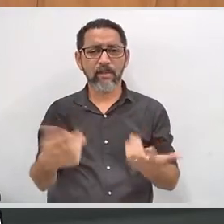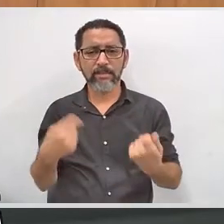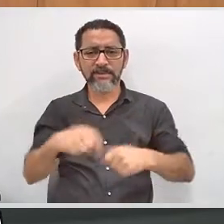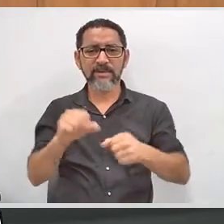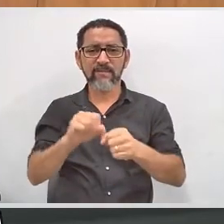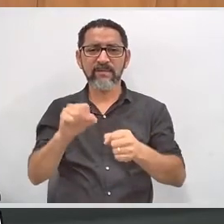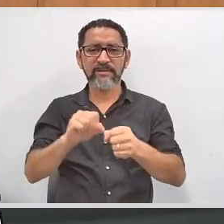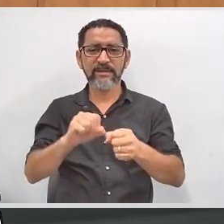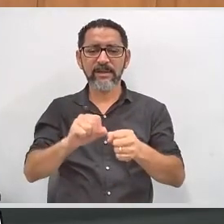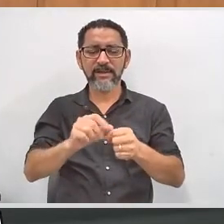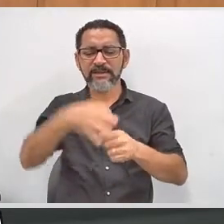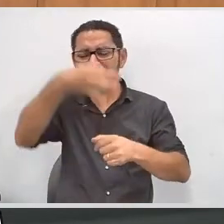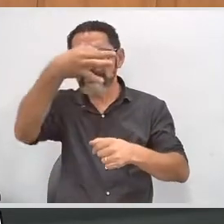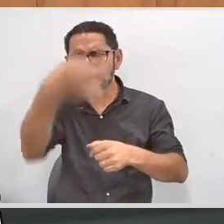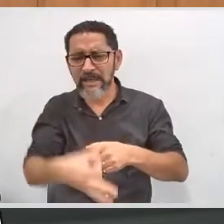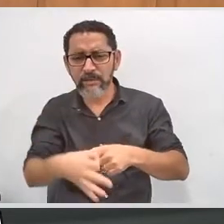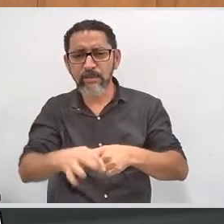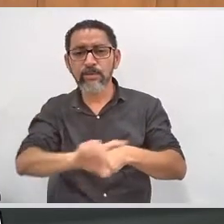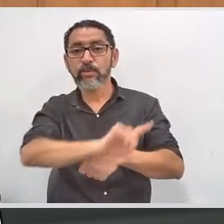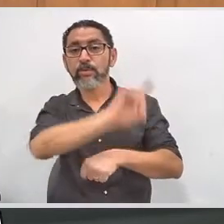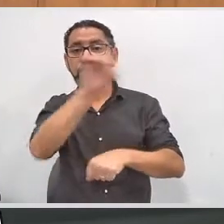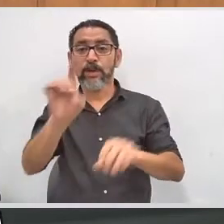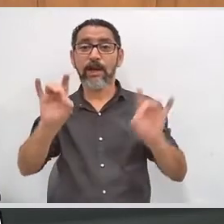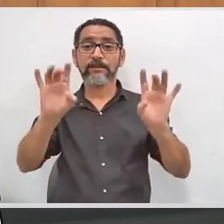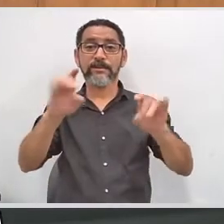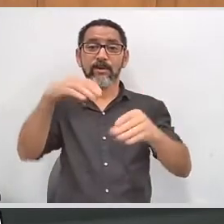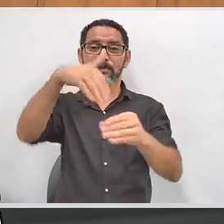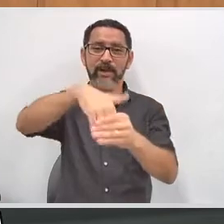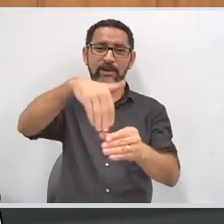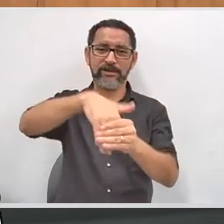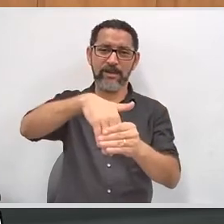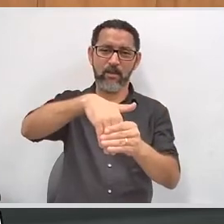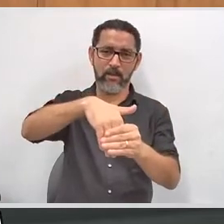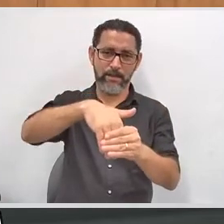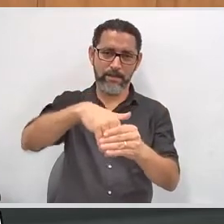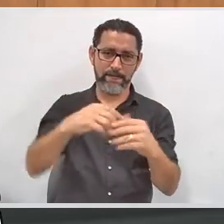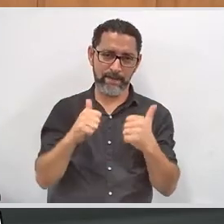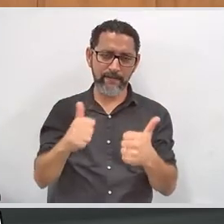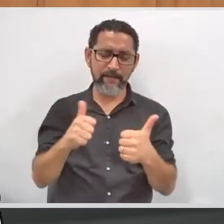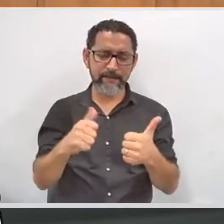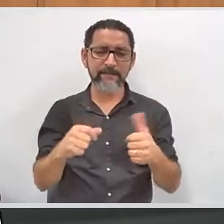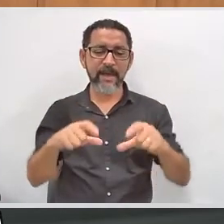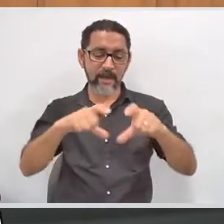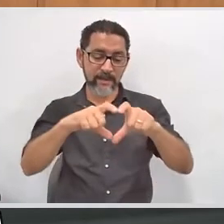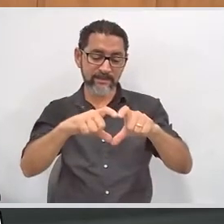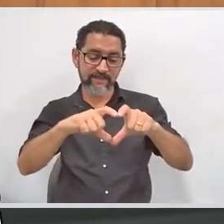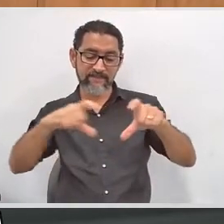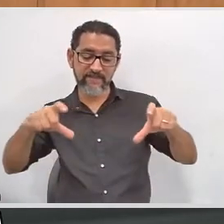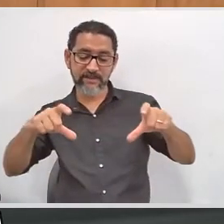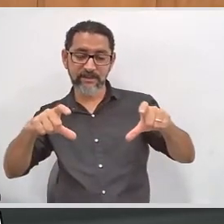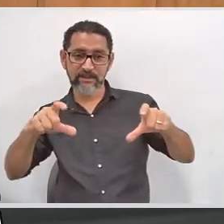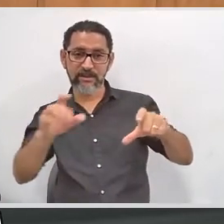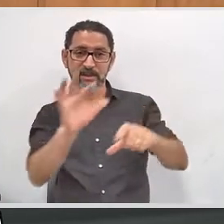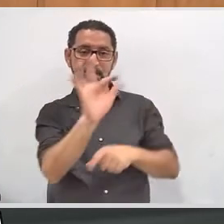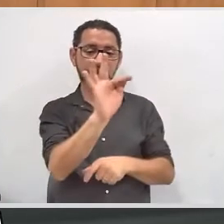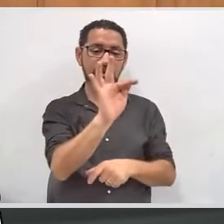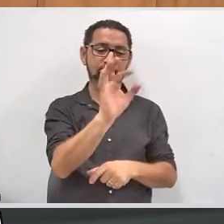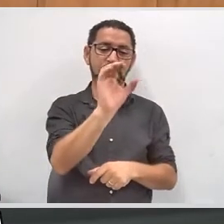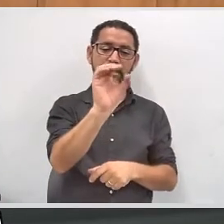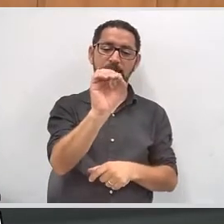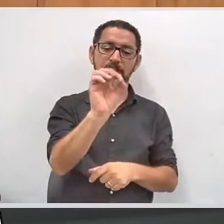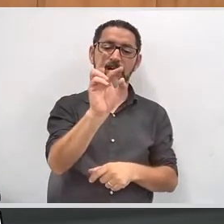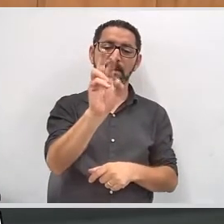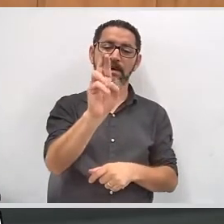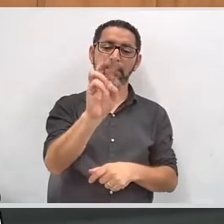que o façam pelo menos no dia da eleição, se identifiquem através desse formulário. Esse formulário não quer dizer, isso é o friso,